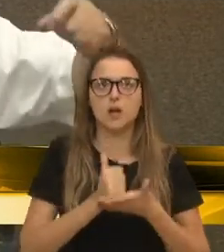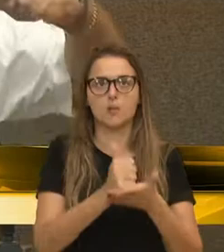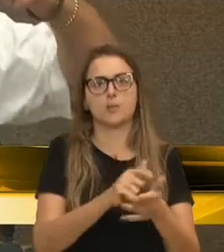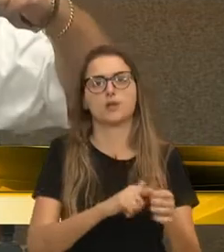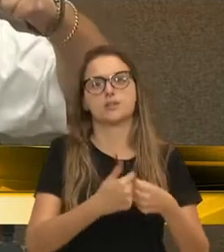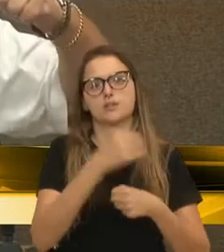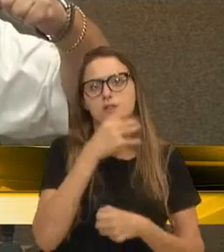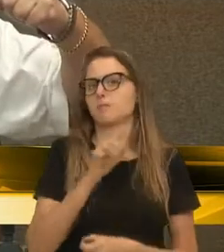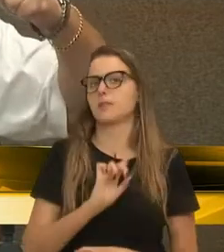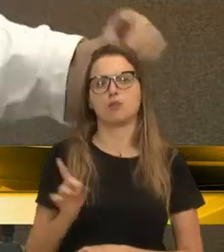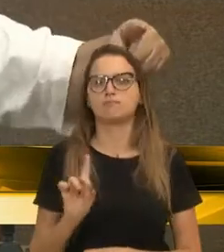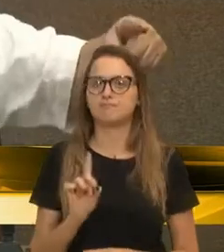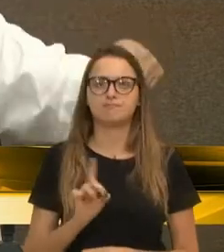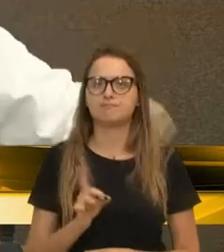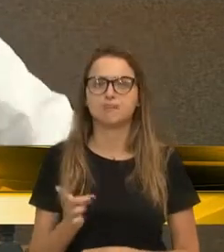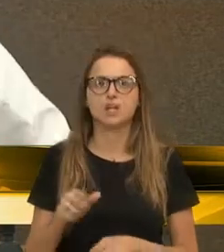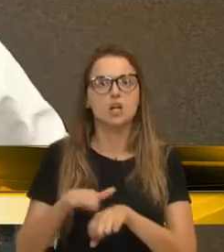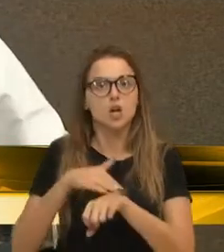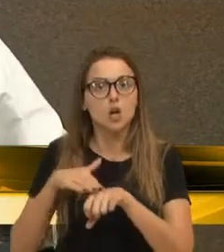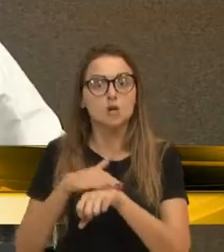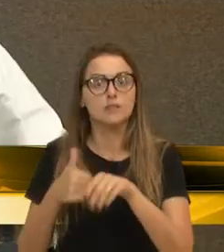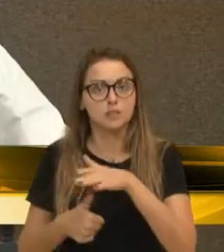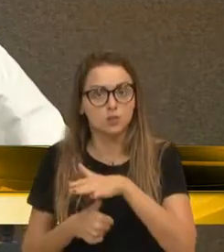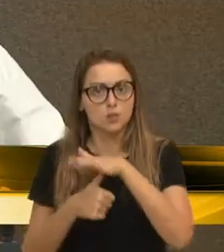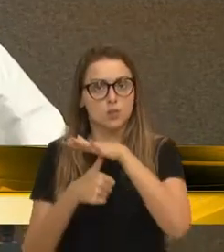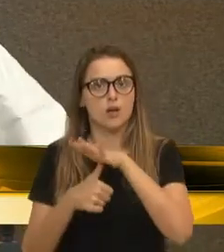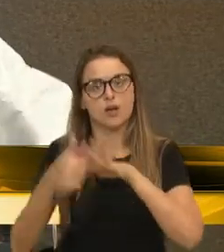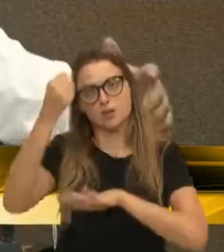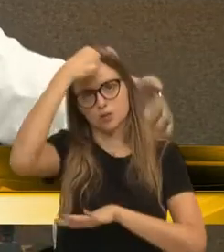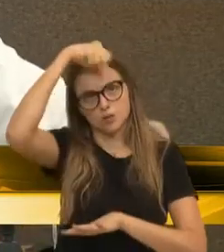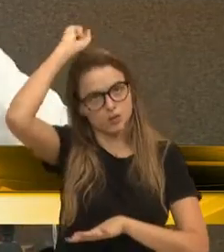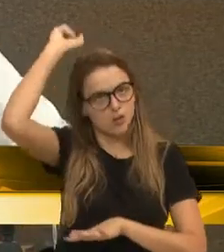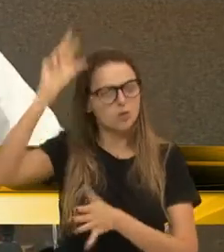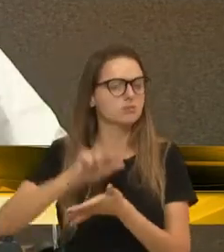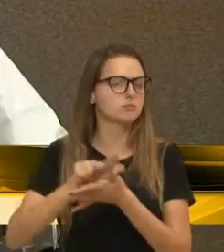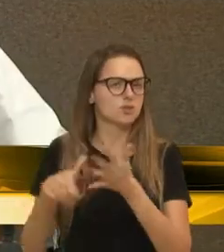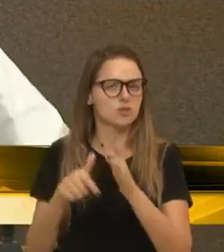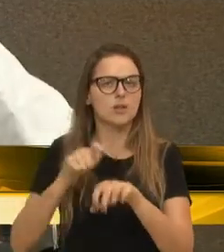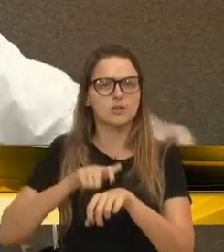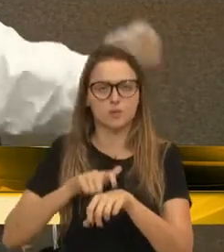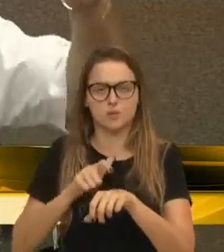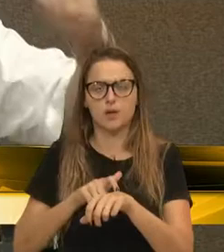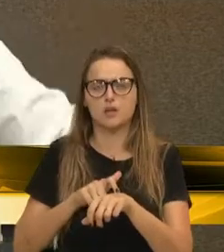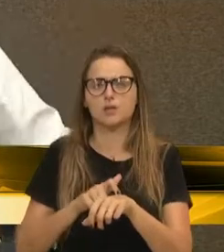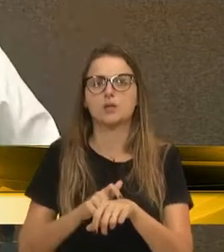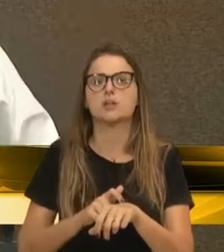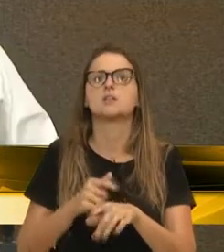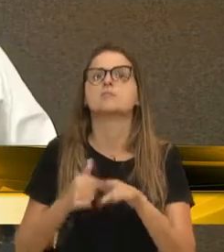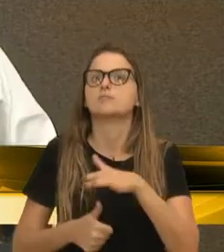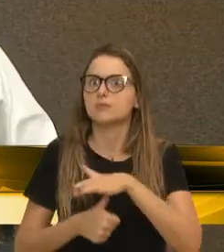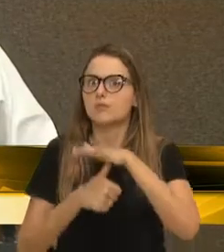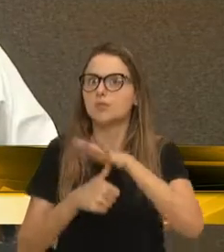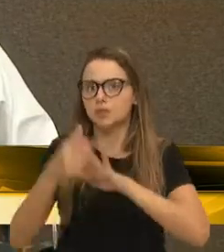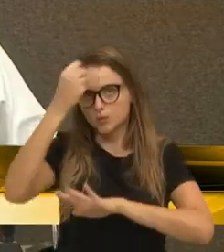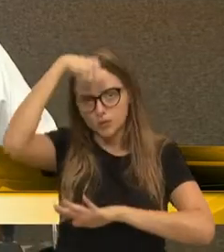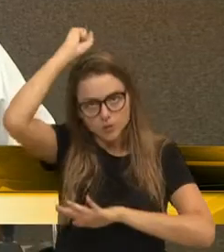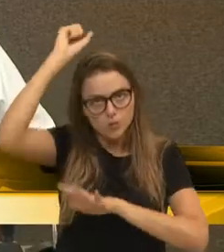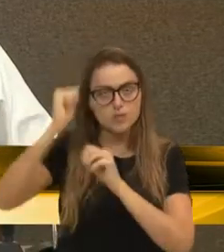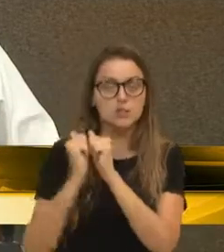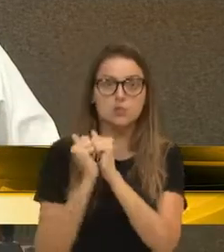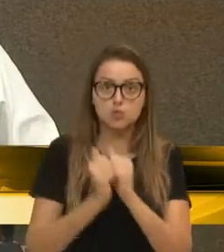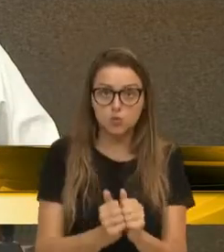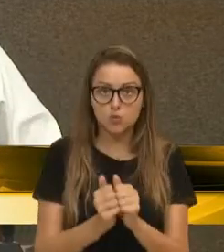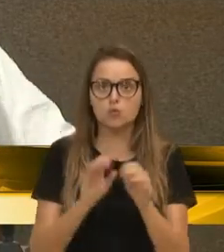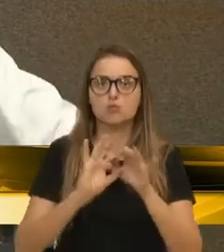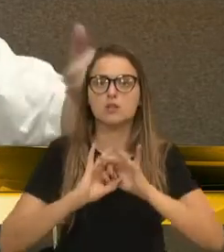Não. Conversando com o reitor, várias oportunidades, eles se colocaram à disposição, se